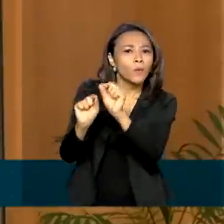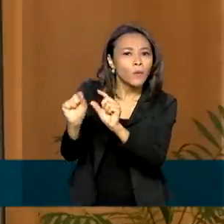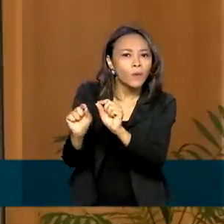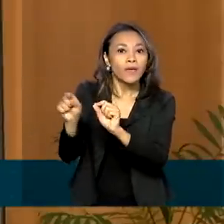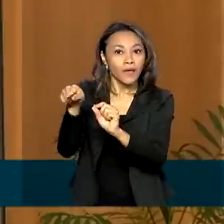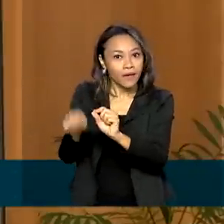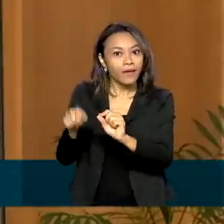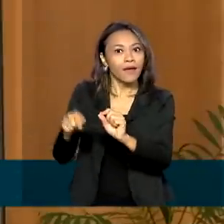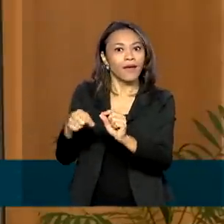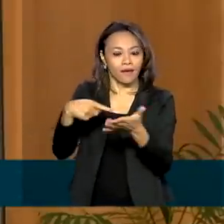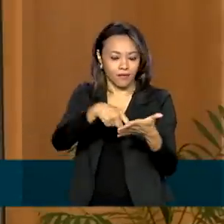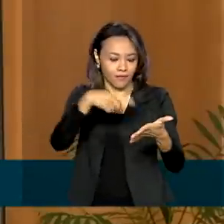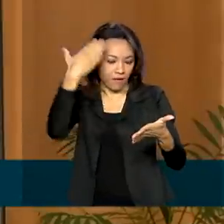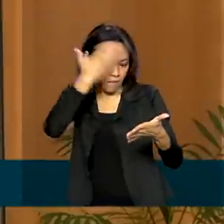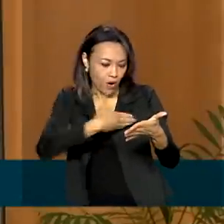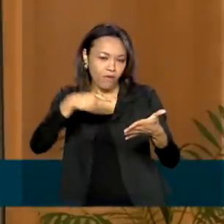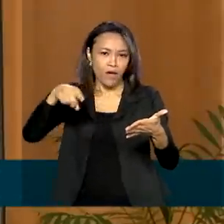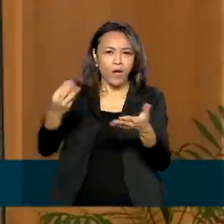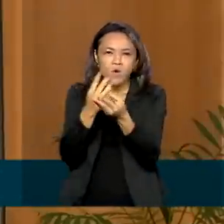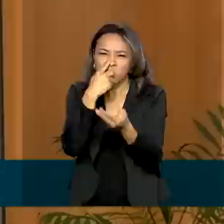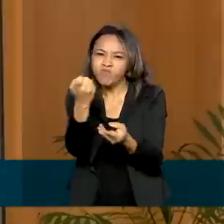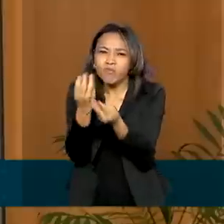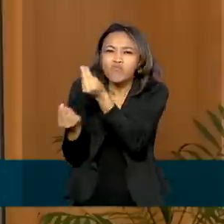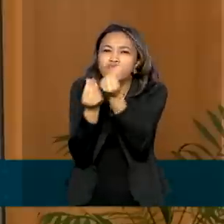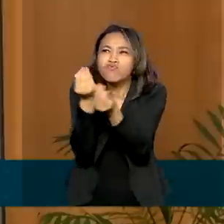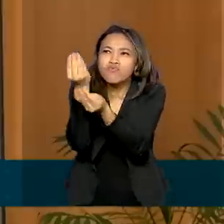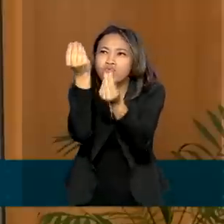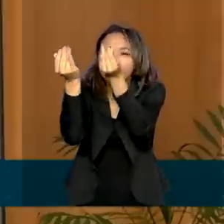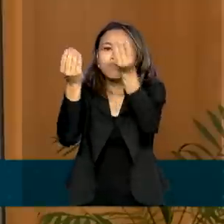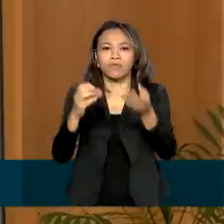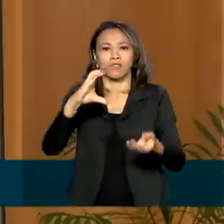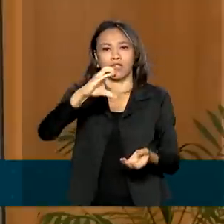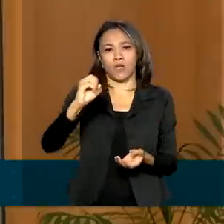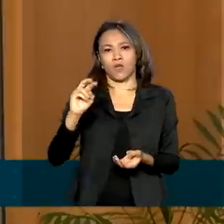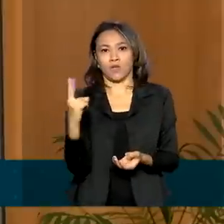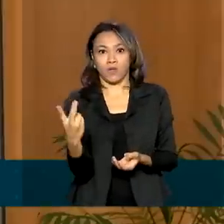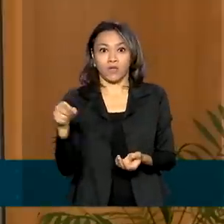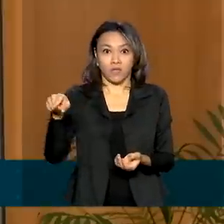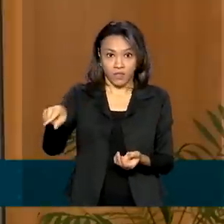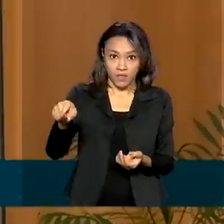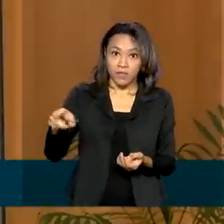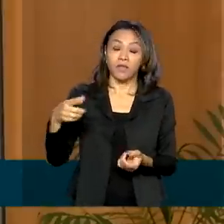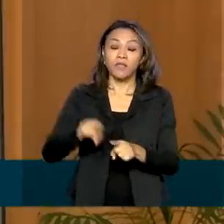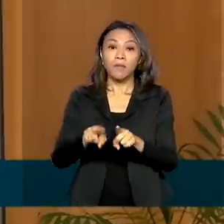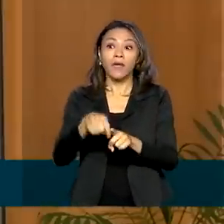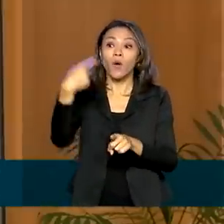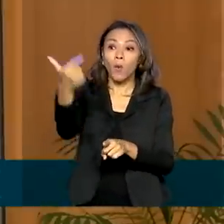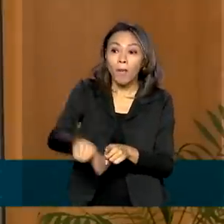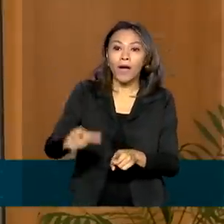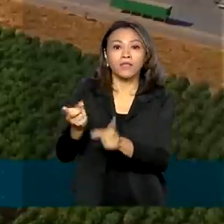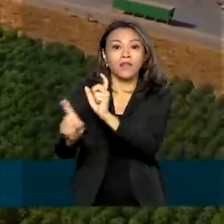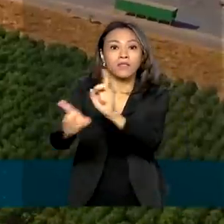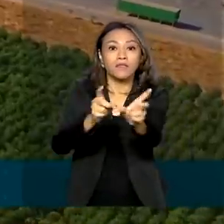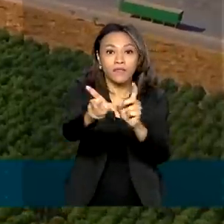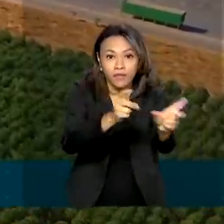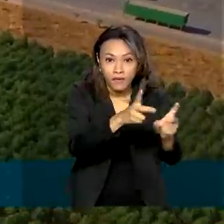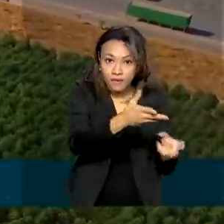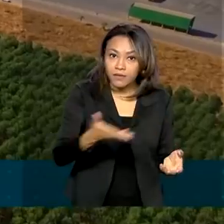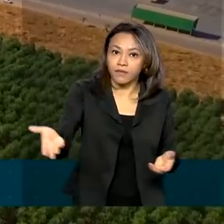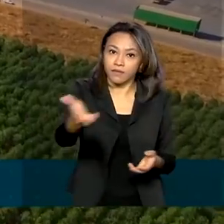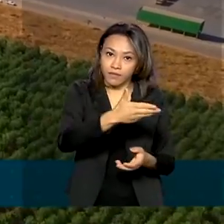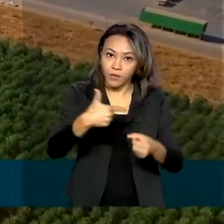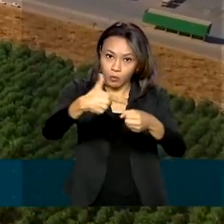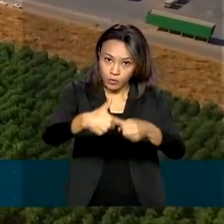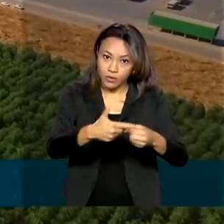dessa certificação e também do volume de biocombustíveis comercializados no mercado nacional. Ao todo,